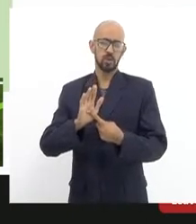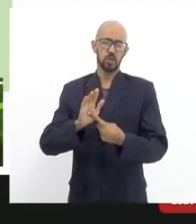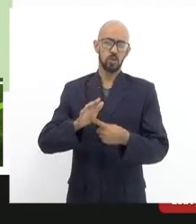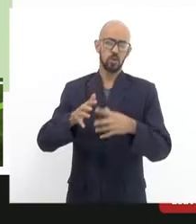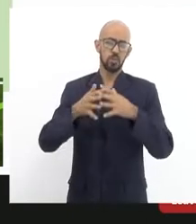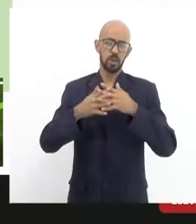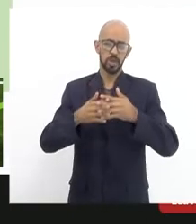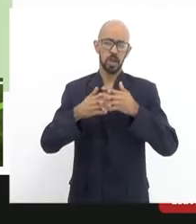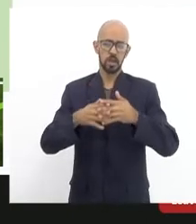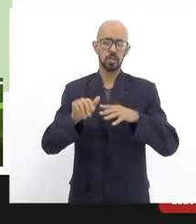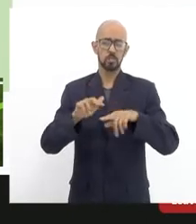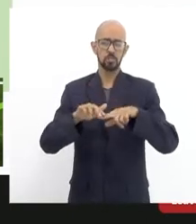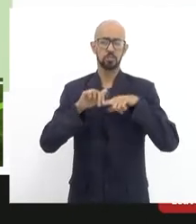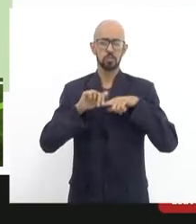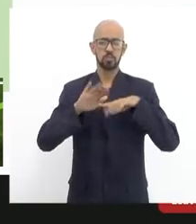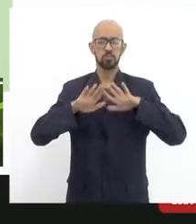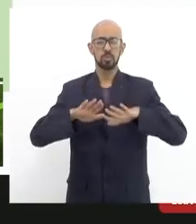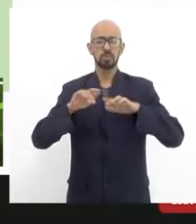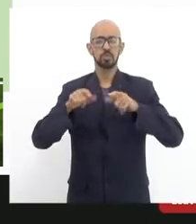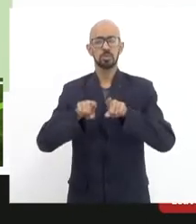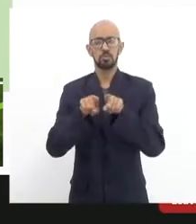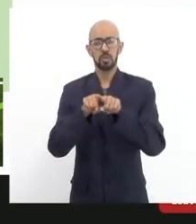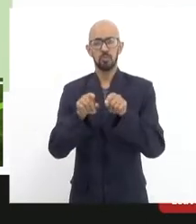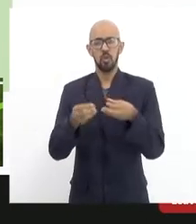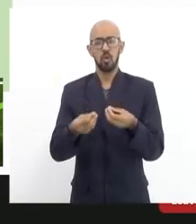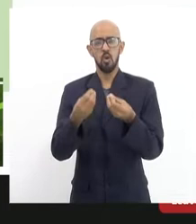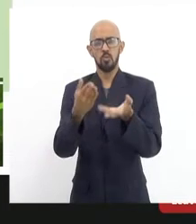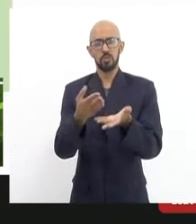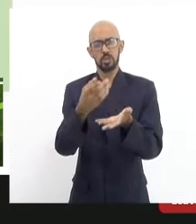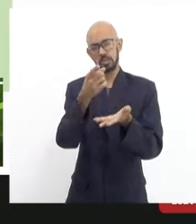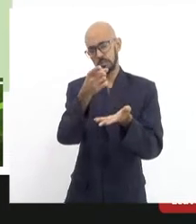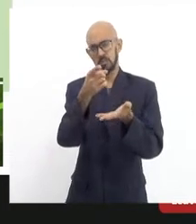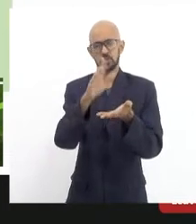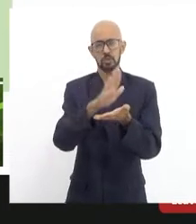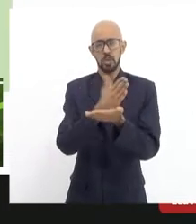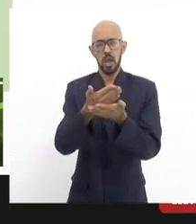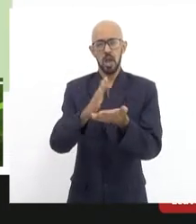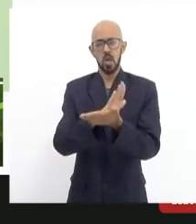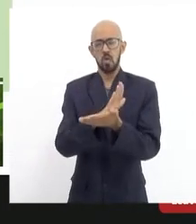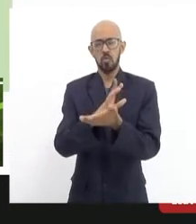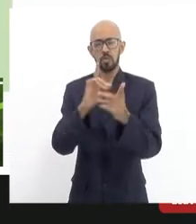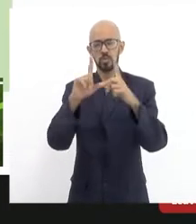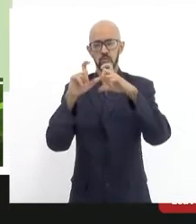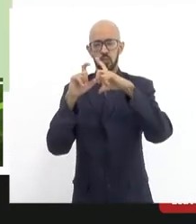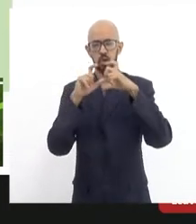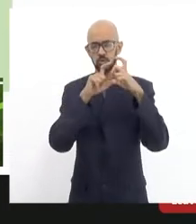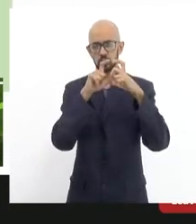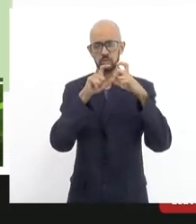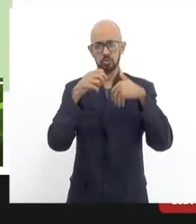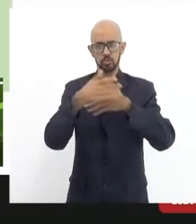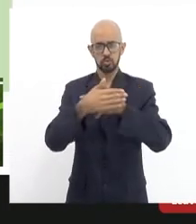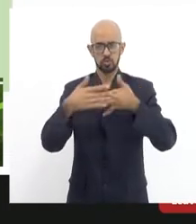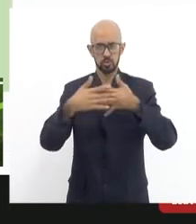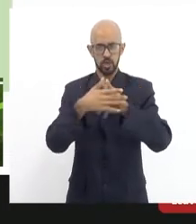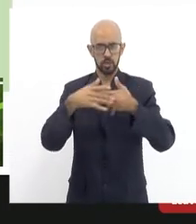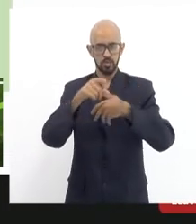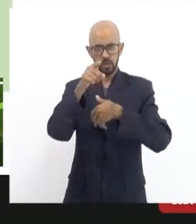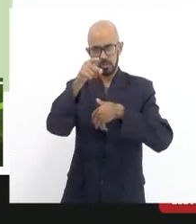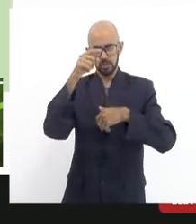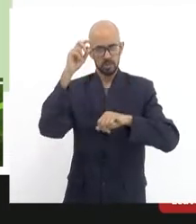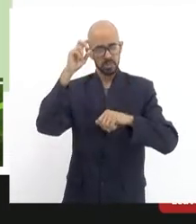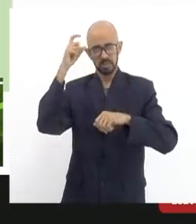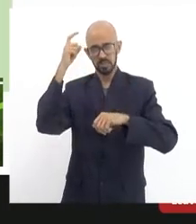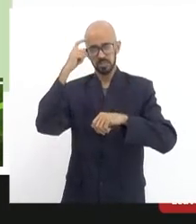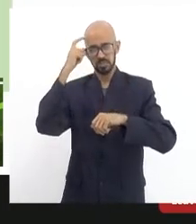também vou oferecer aos senhores algumas imagens de Santa Tereza para refrescar um pouco a